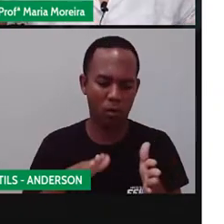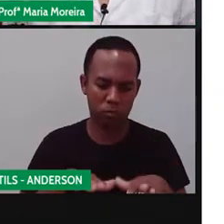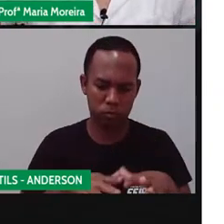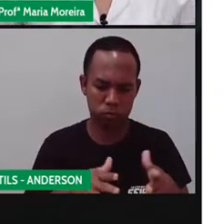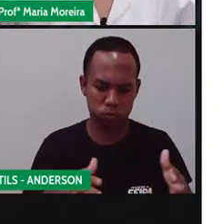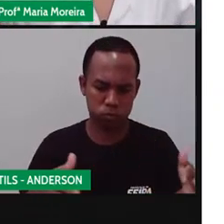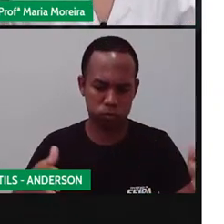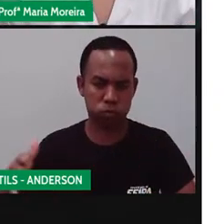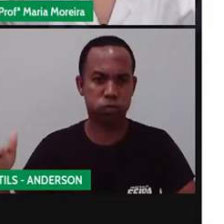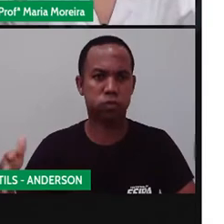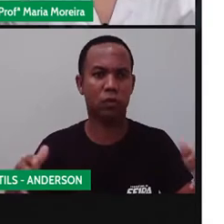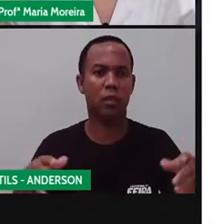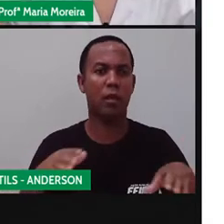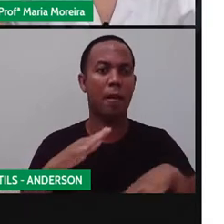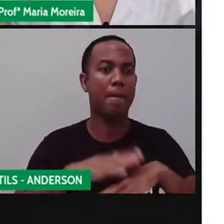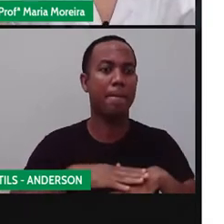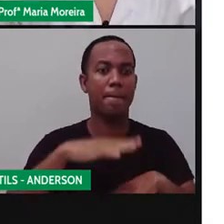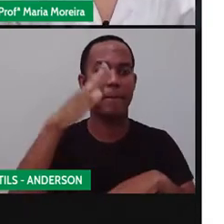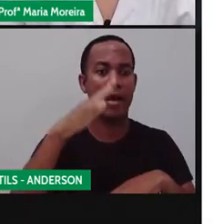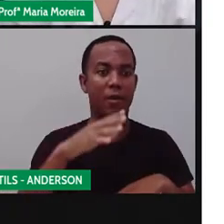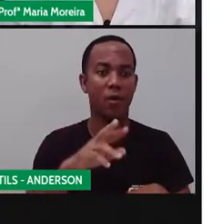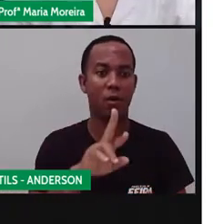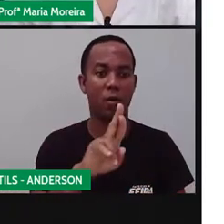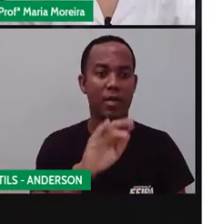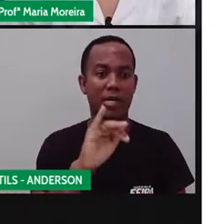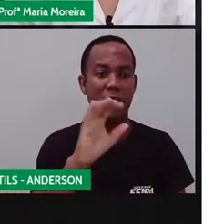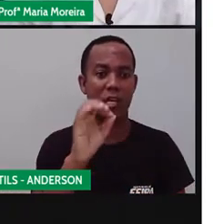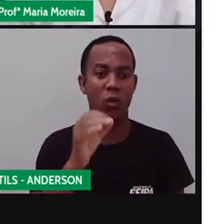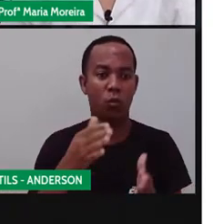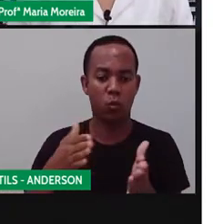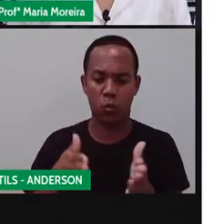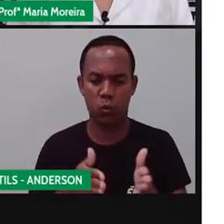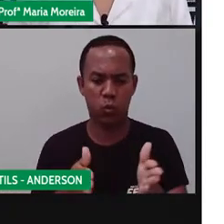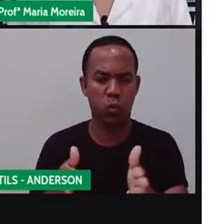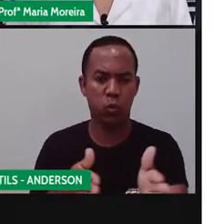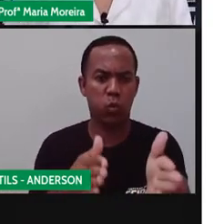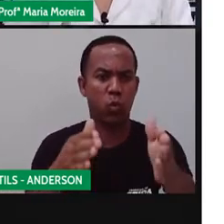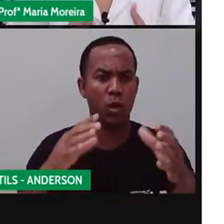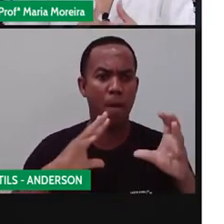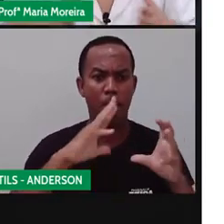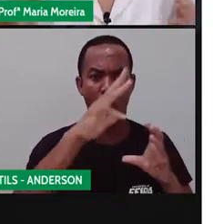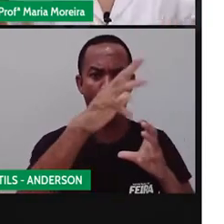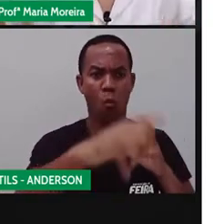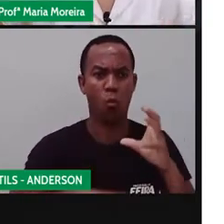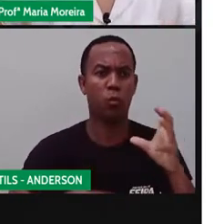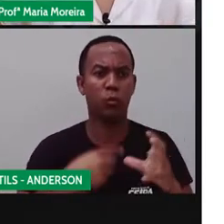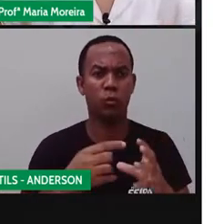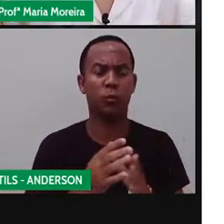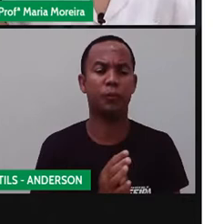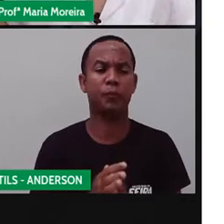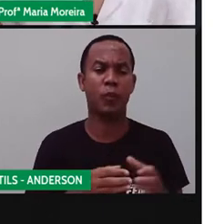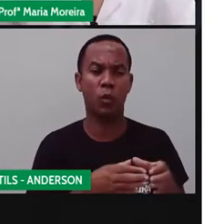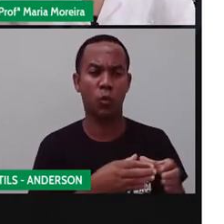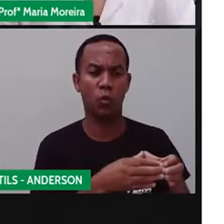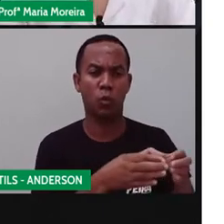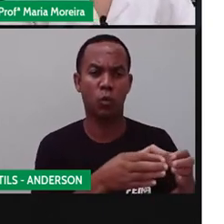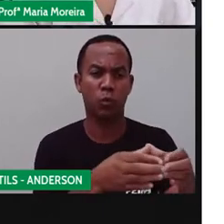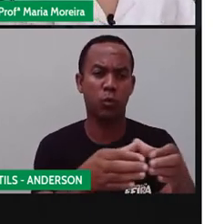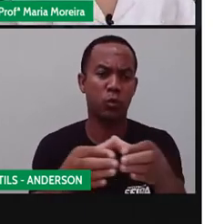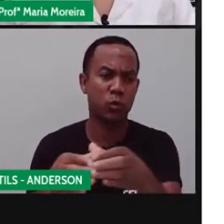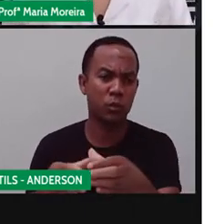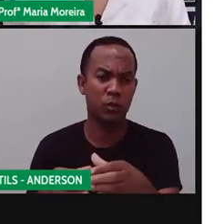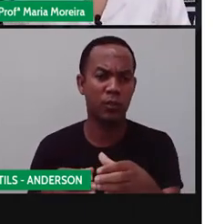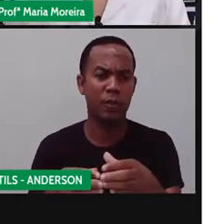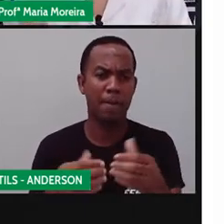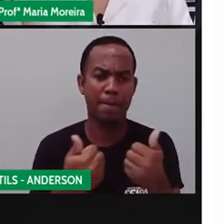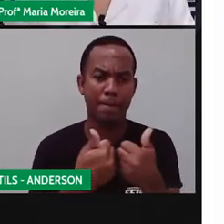Tido aí como o maior rio do planeta Terra, do mundo. E que as civilizações, elas se formavam à